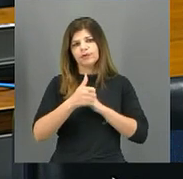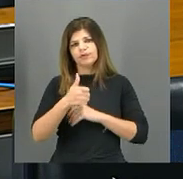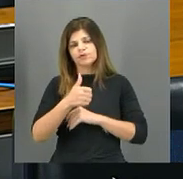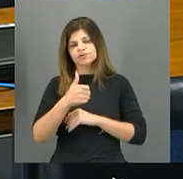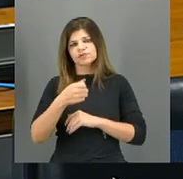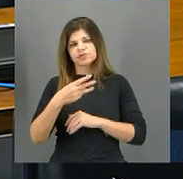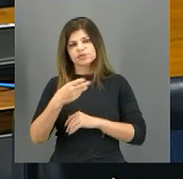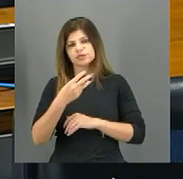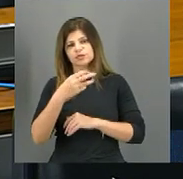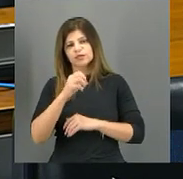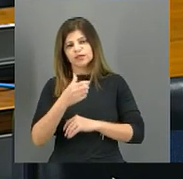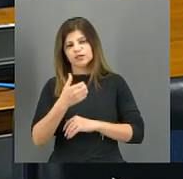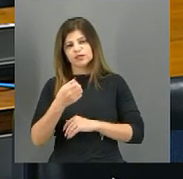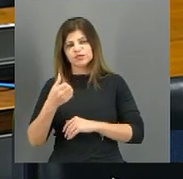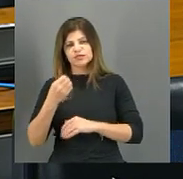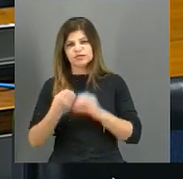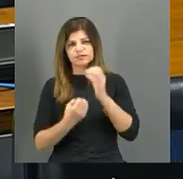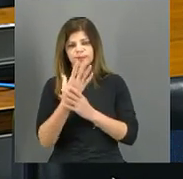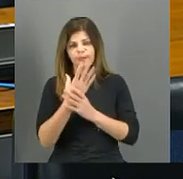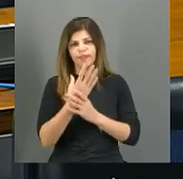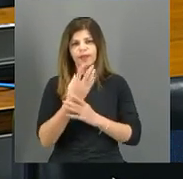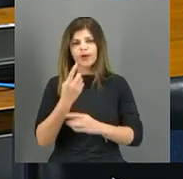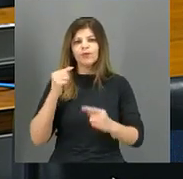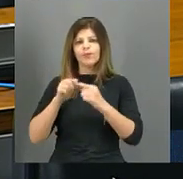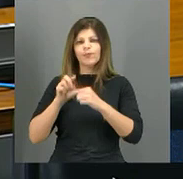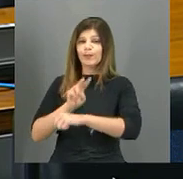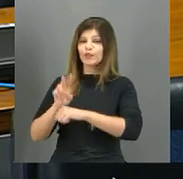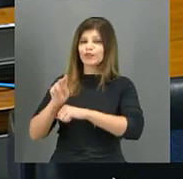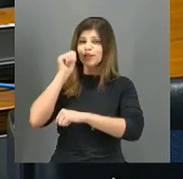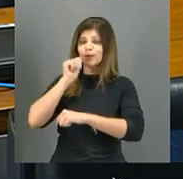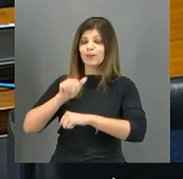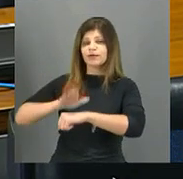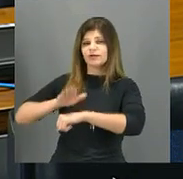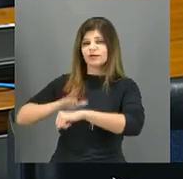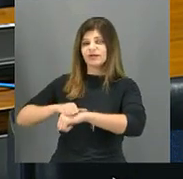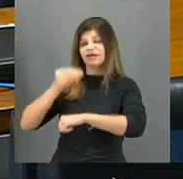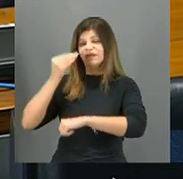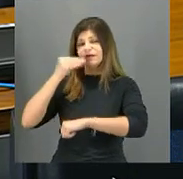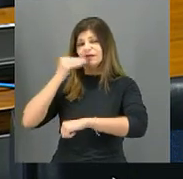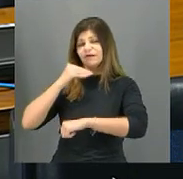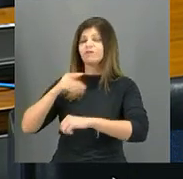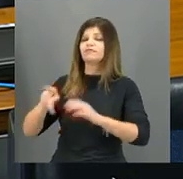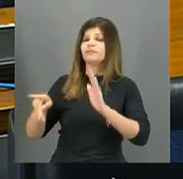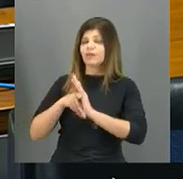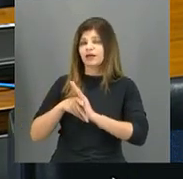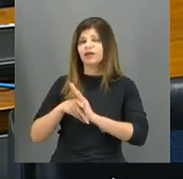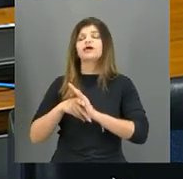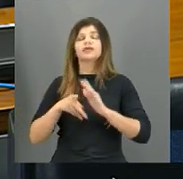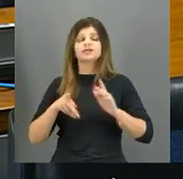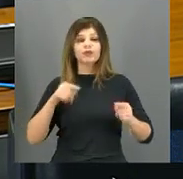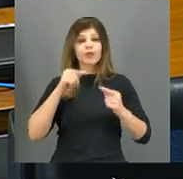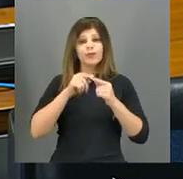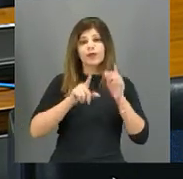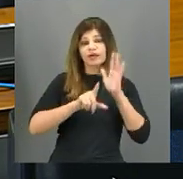2006, foi sancionada para proteger a mulher, que é a parte mais vulnerável da relação familiar, uma vez que o objetivo da